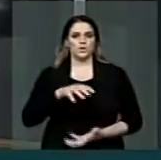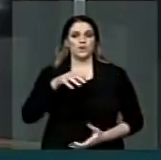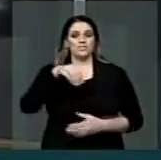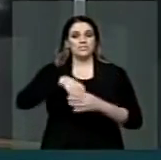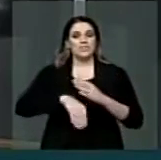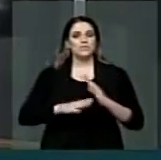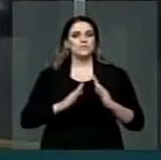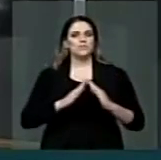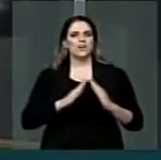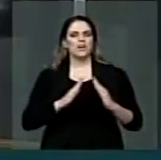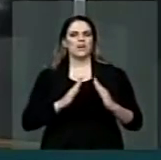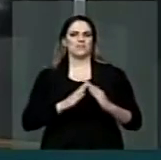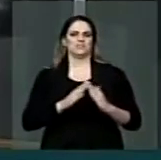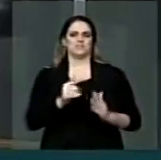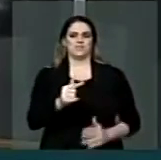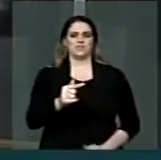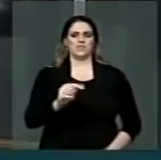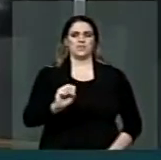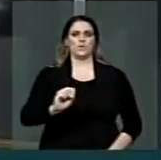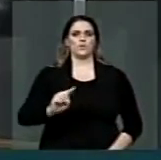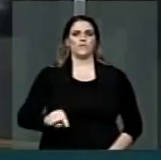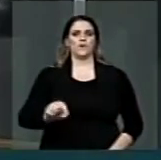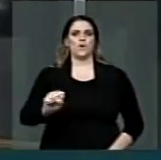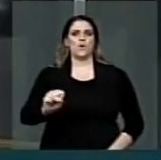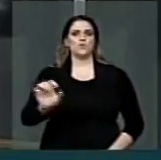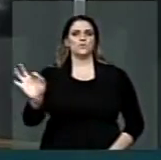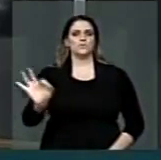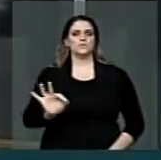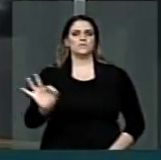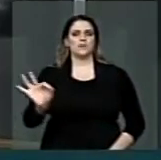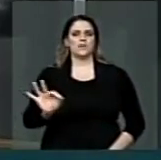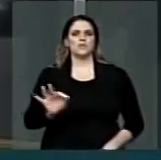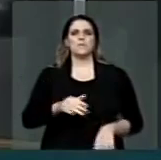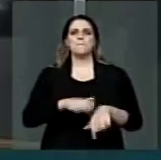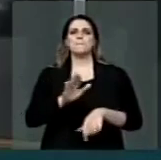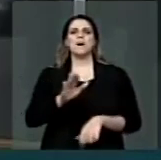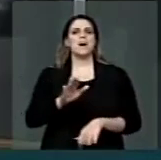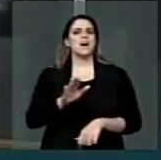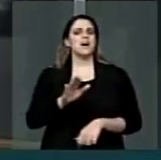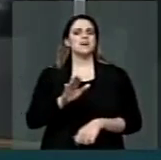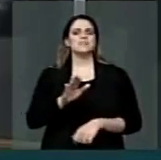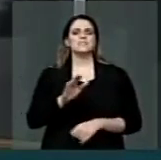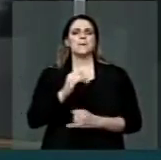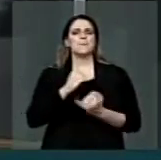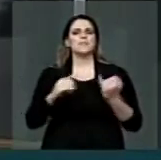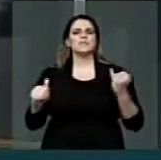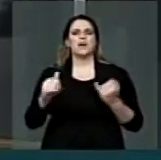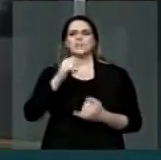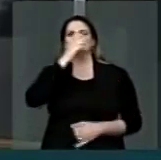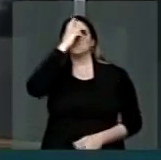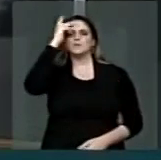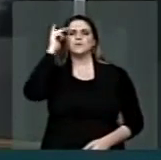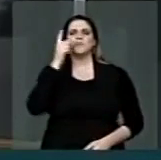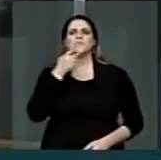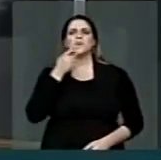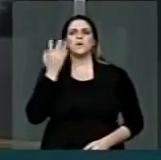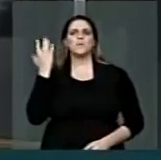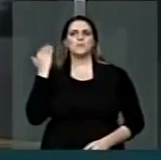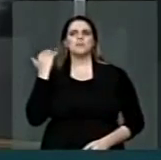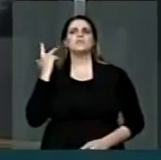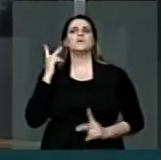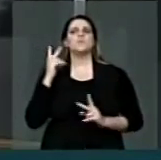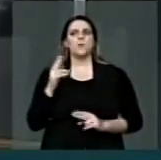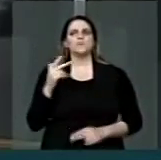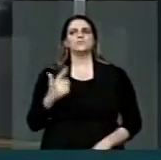78,8%, e mais da metade das vítimas referiu que já tinha sofrido violência anteriormente.